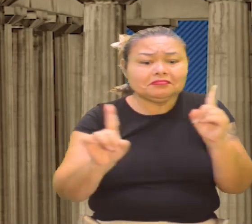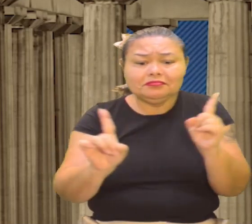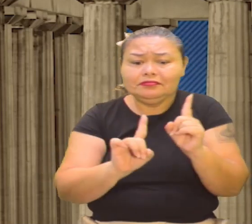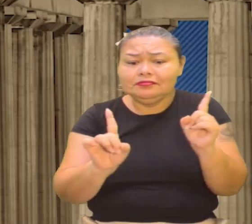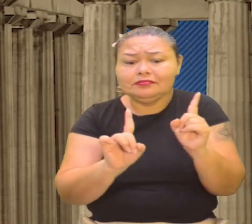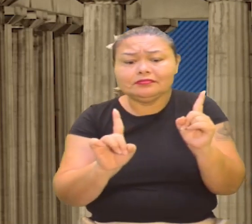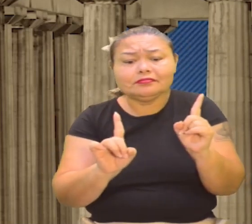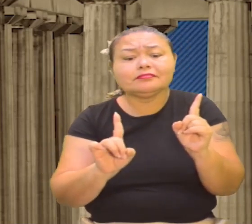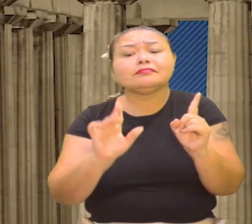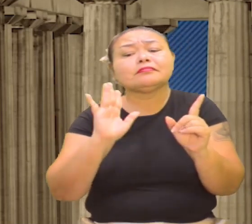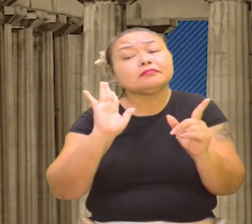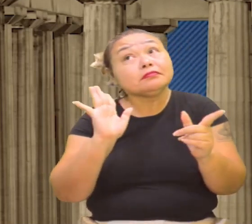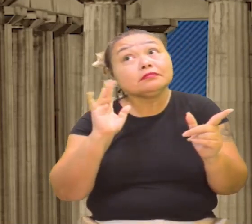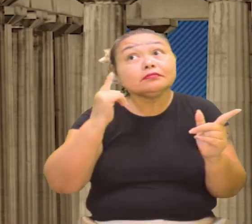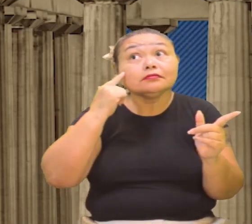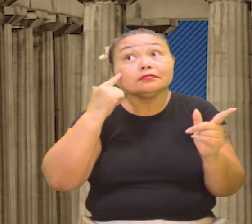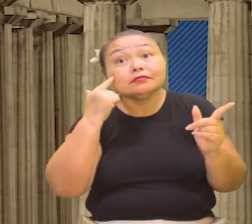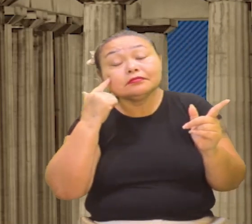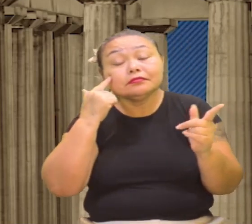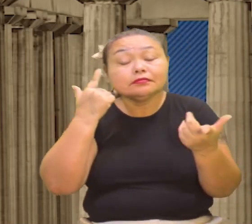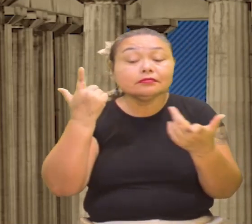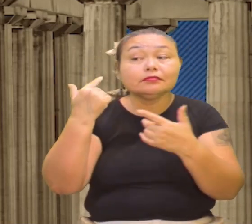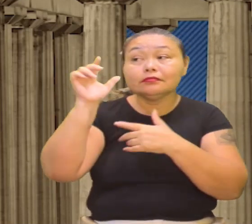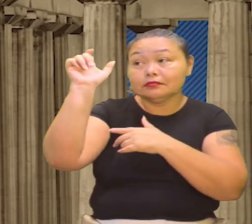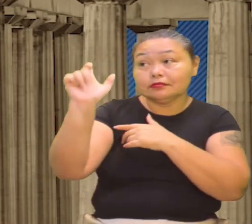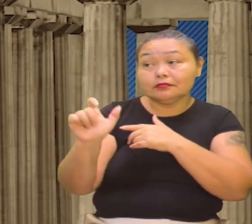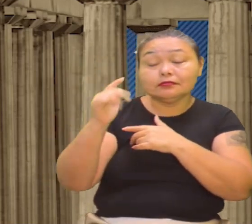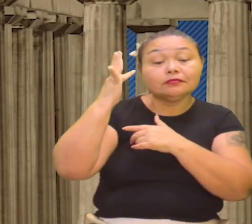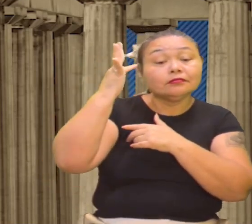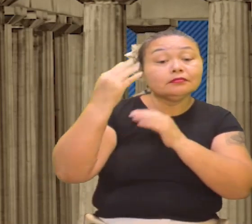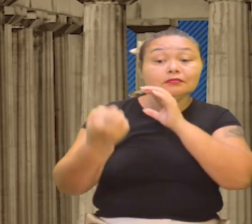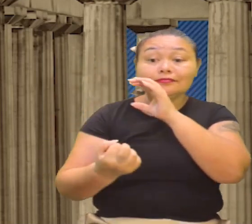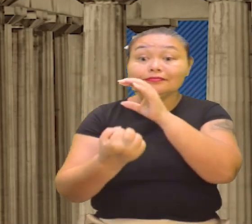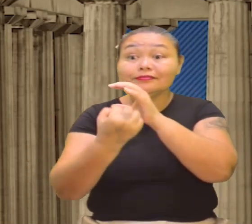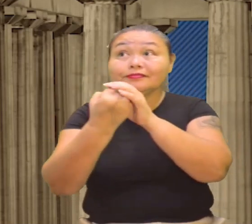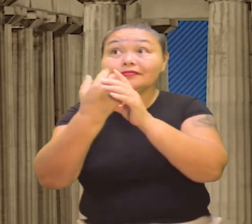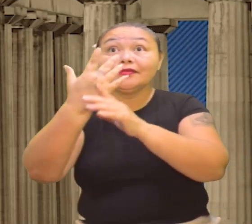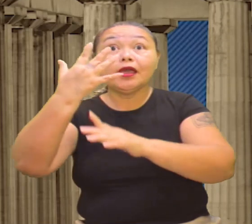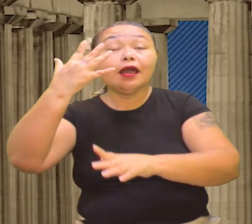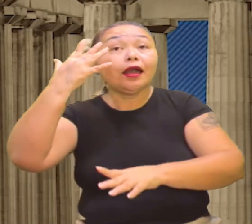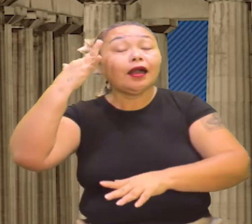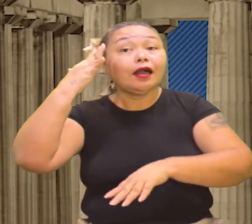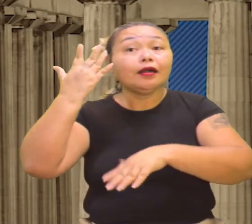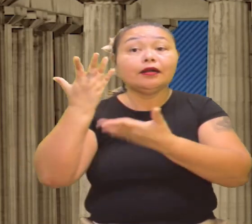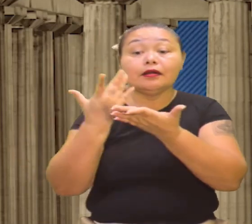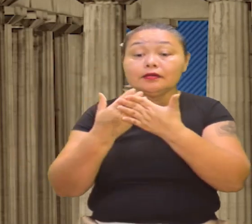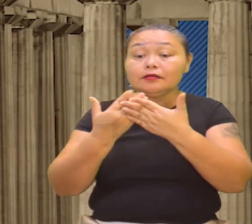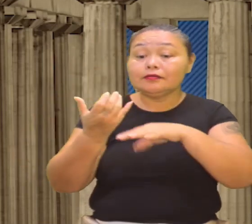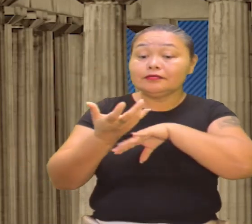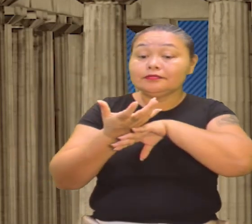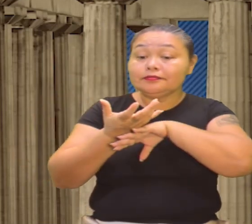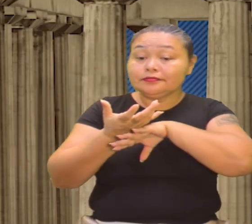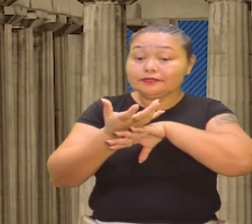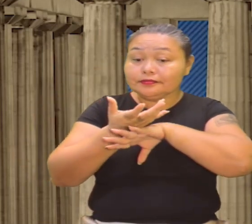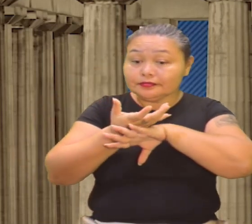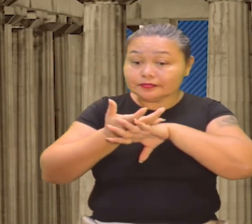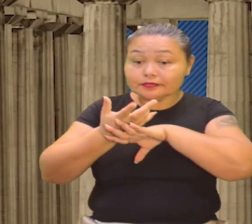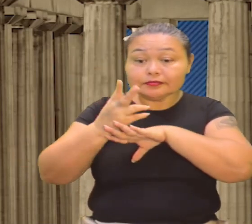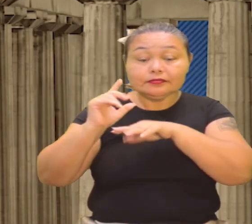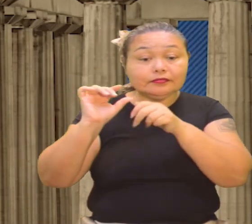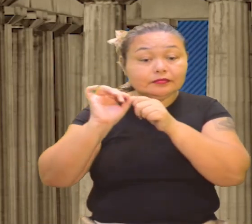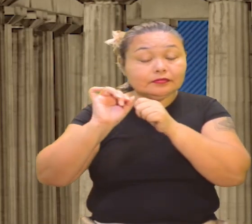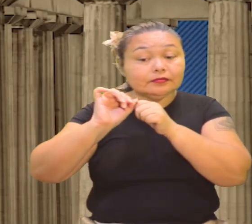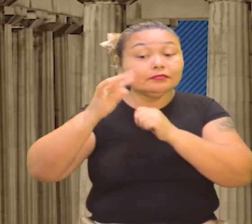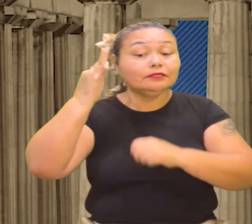a questionamento dos pensadores. Aí foi surgindo a filosofia. E, na filosofia, foi